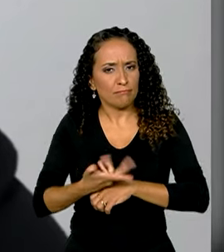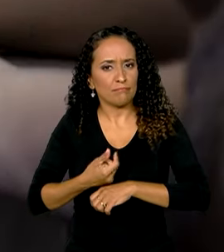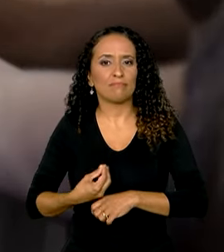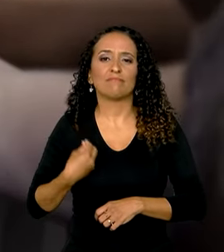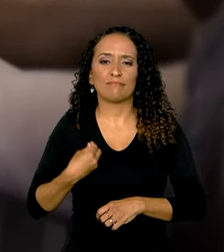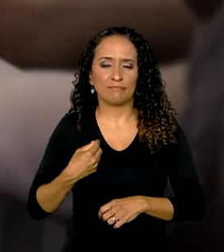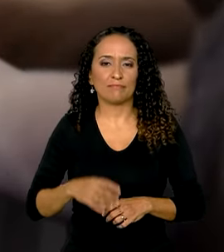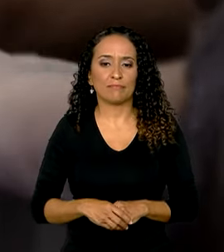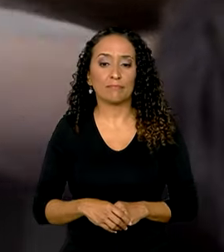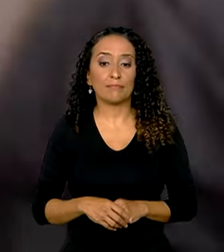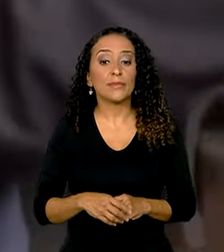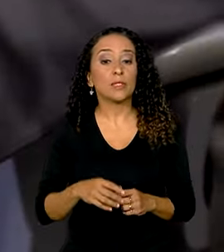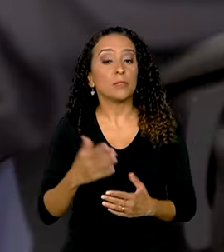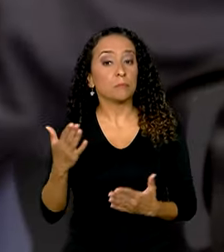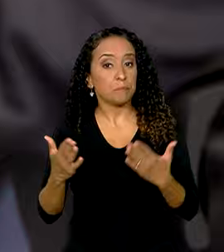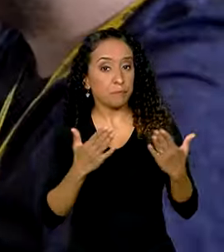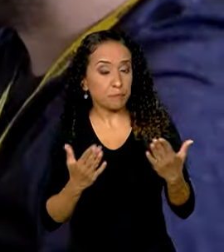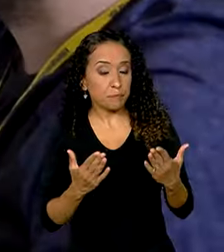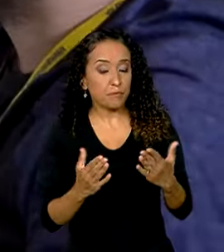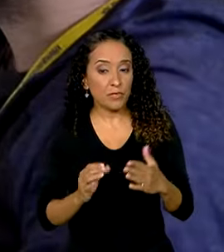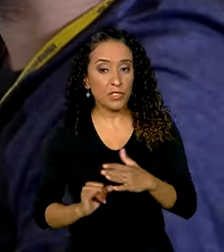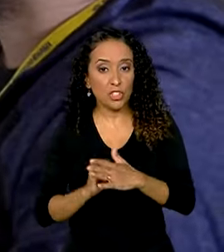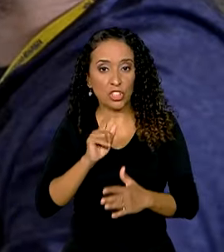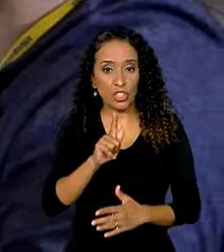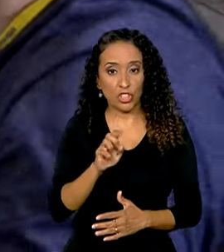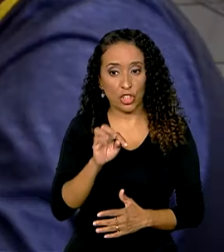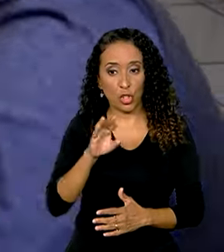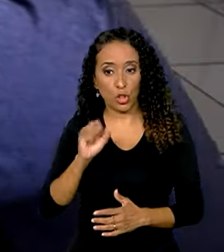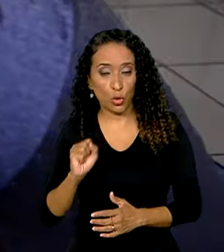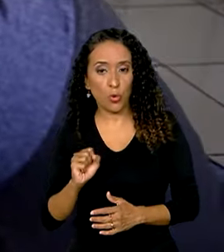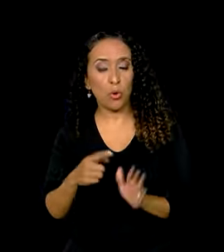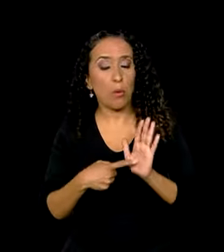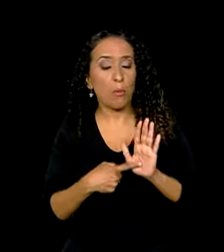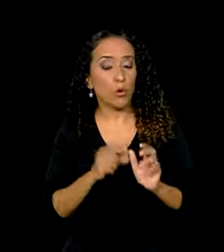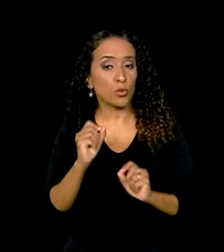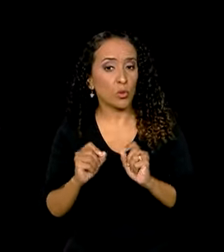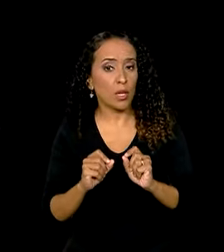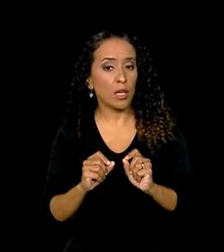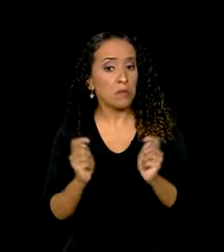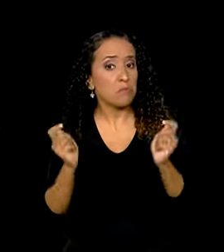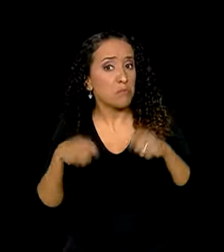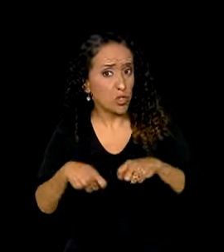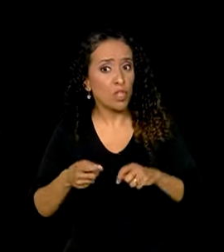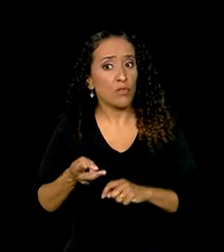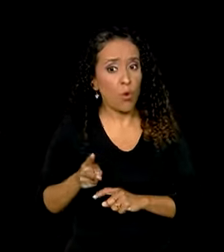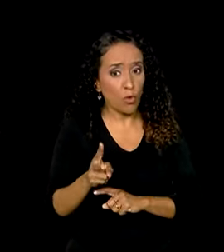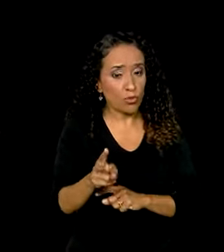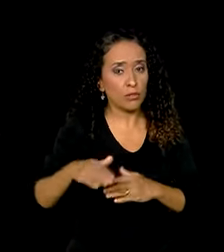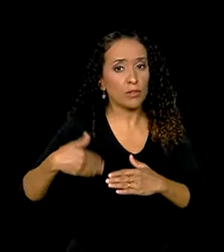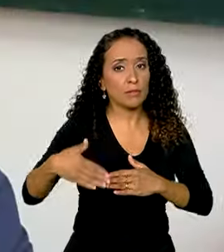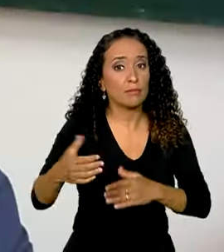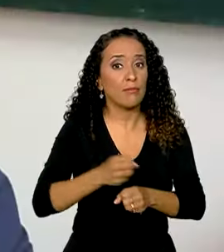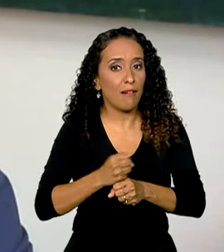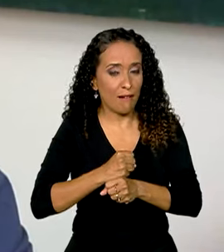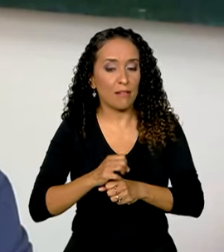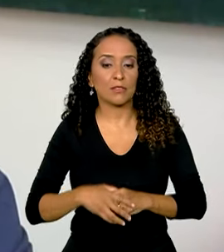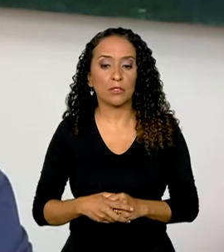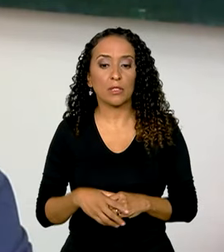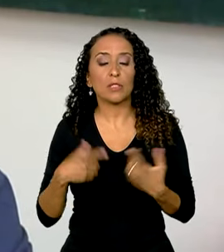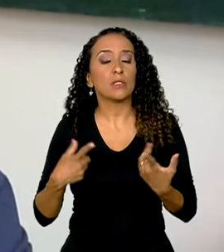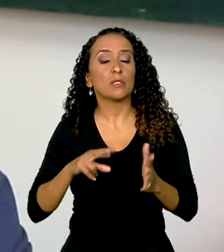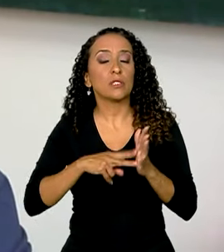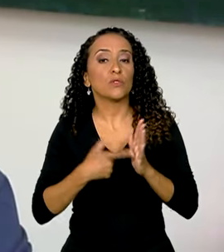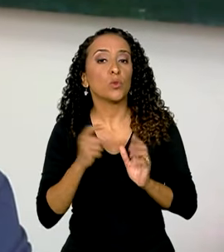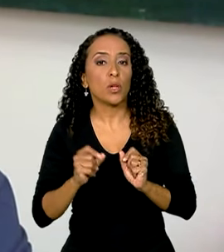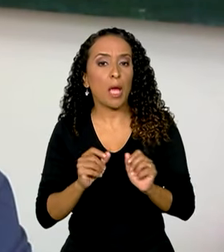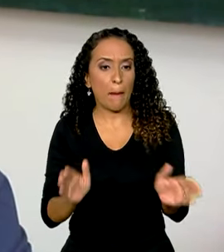vida. De acordo com a Fundação Getúlio Vargas, os números mostram uma tendência que deve continuar nos próximos anos. Isso quer dizer que